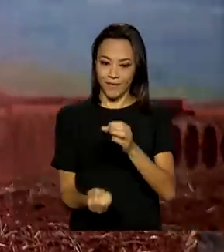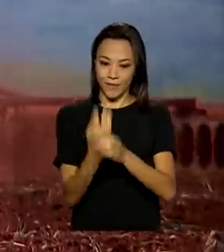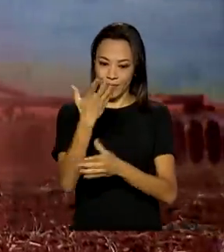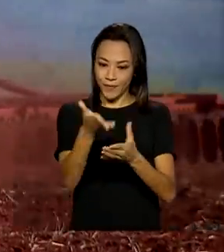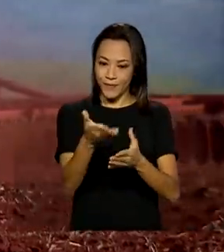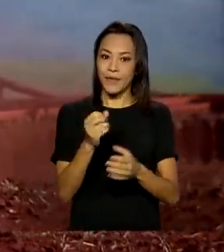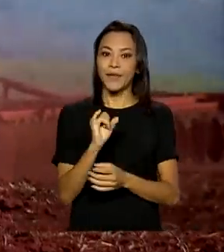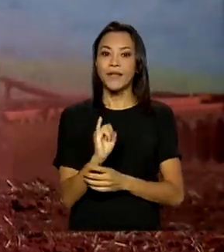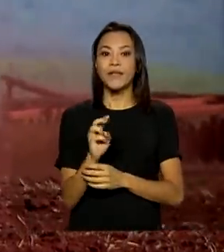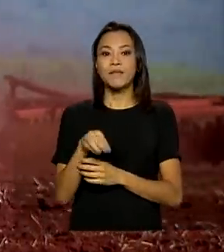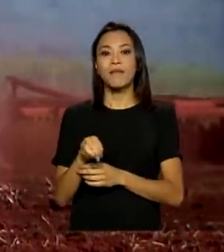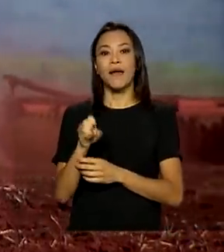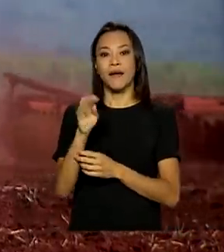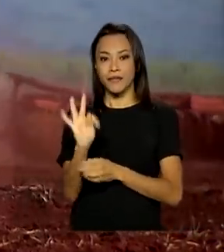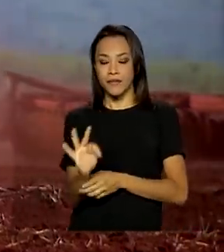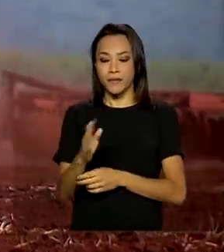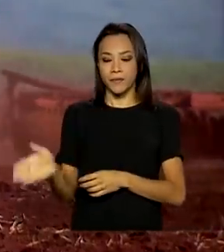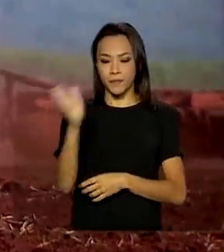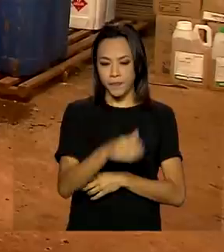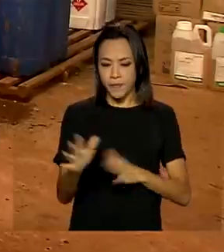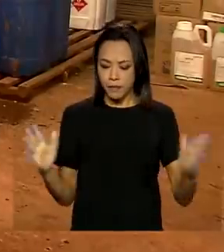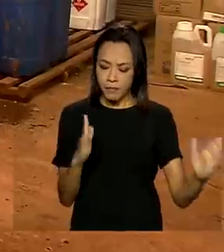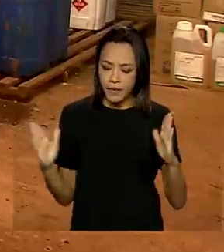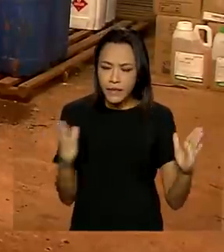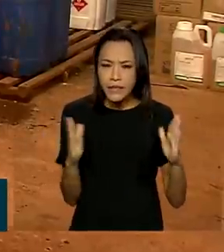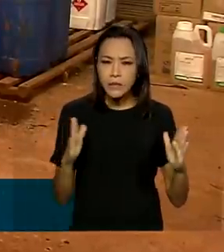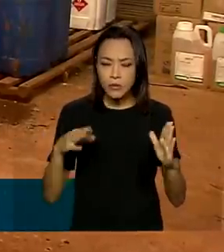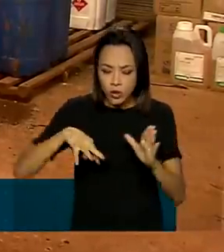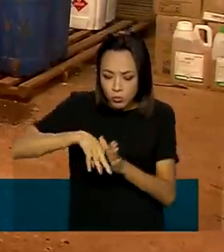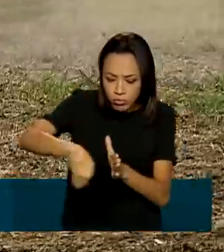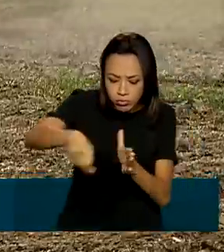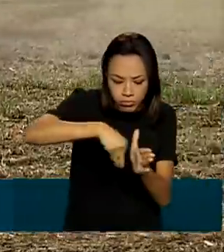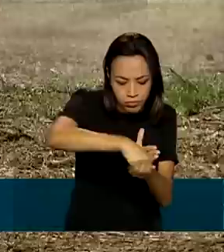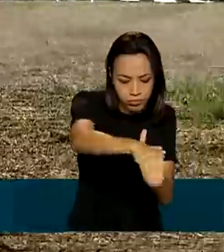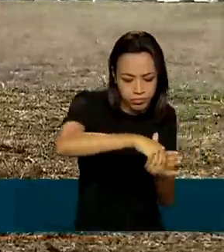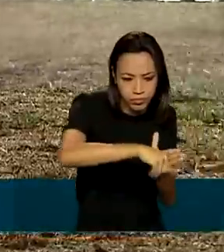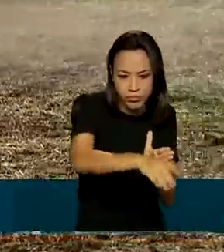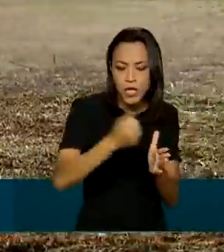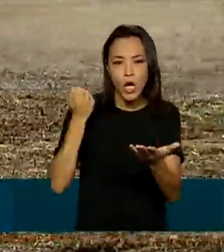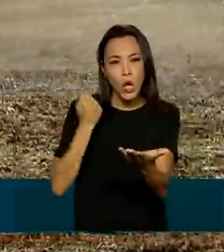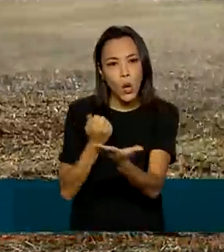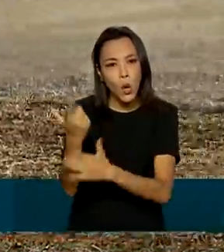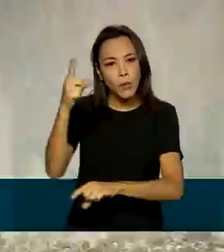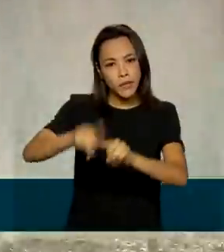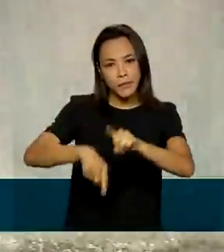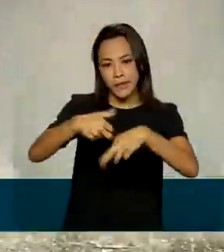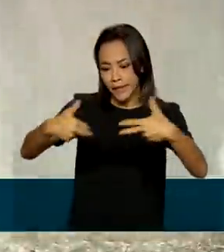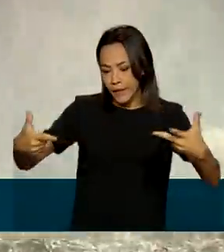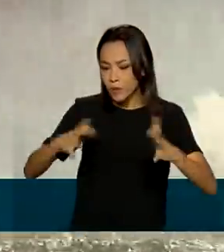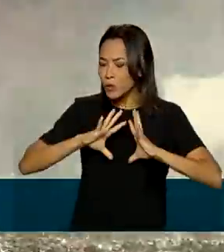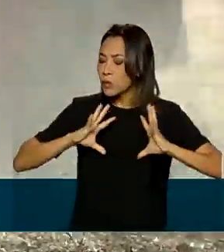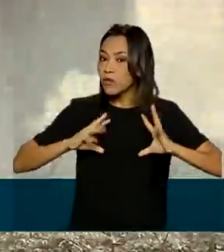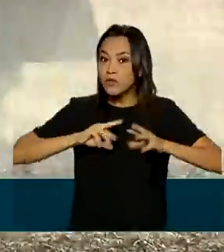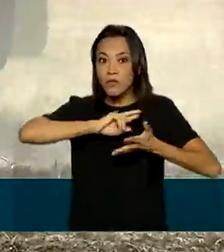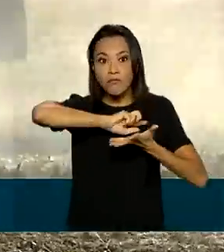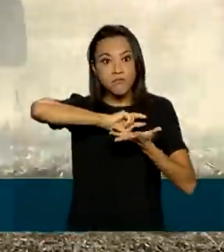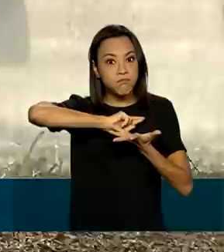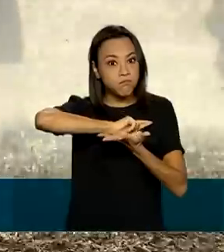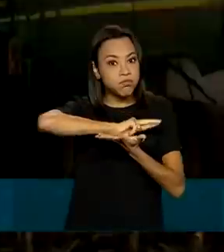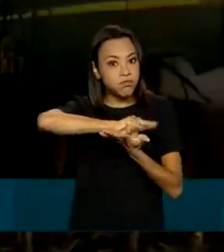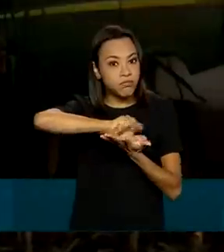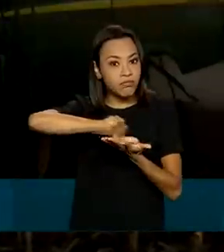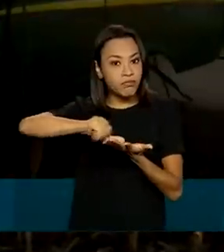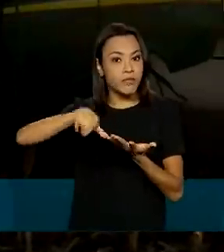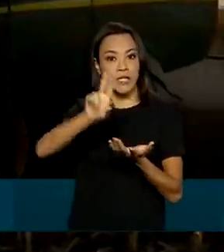Análise de solo, período de cultivo, compra de insumos. São diversas as variáveis usadas no planejamento de